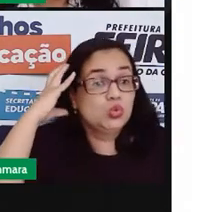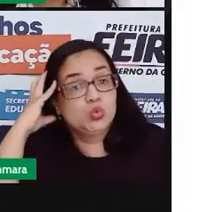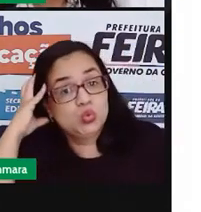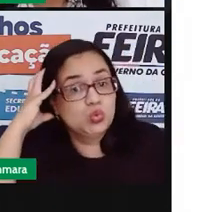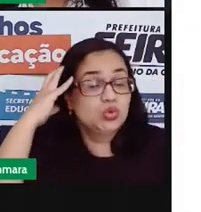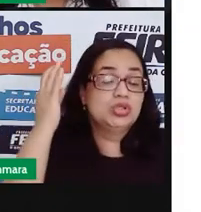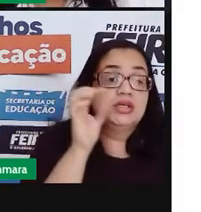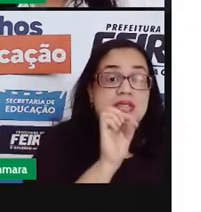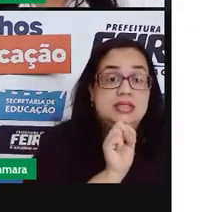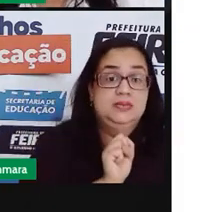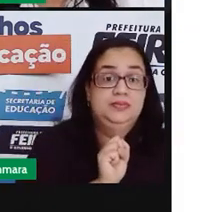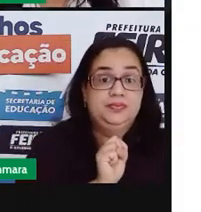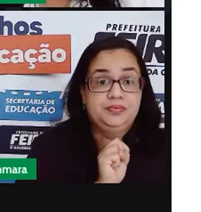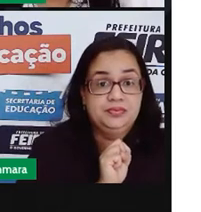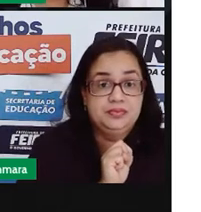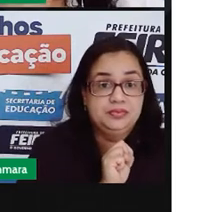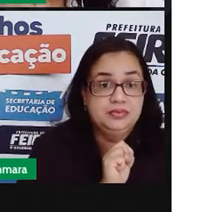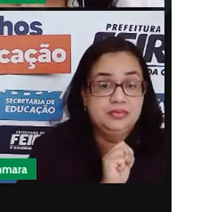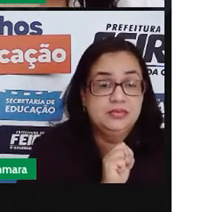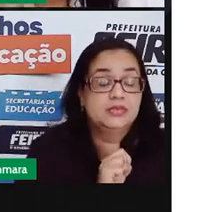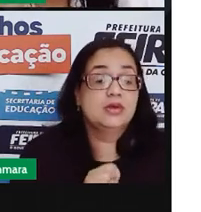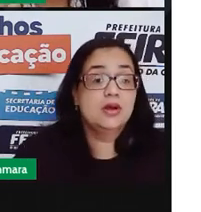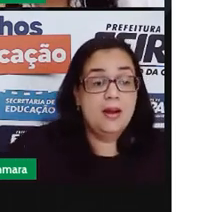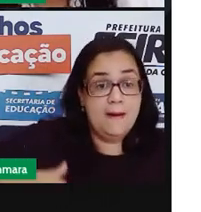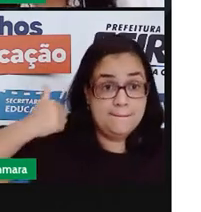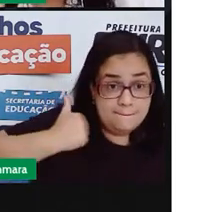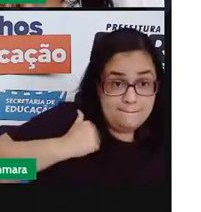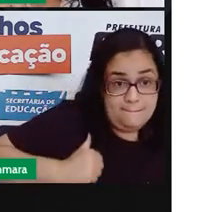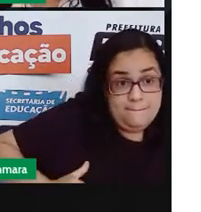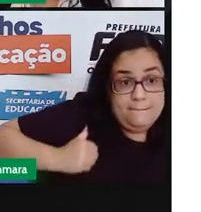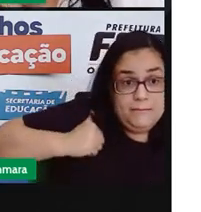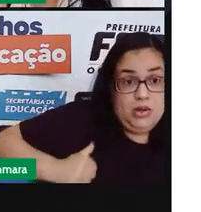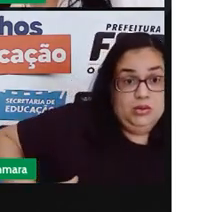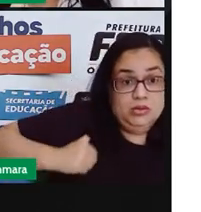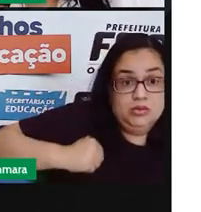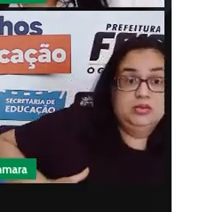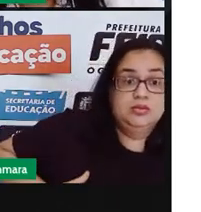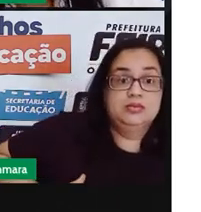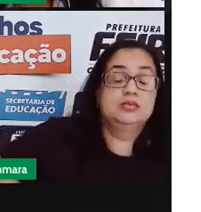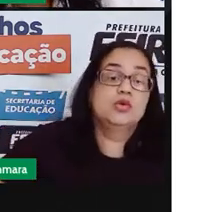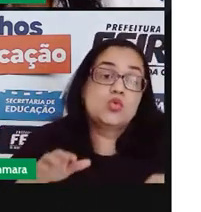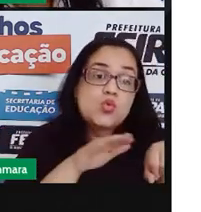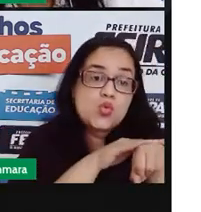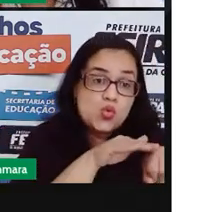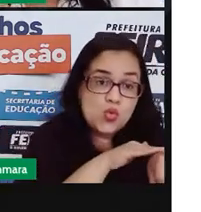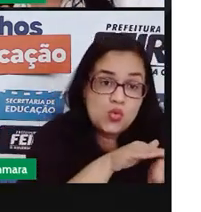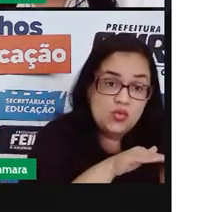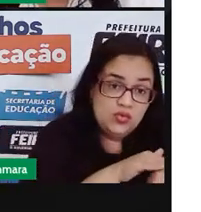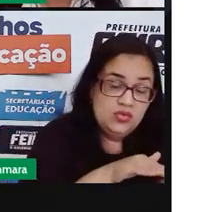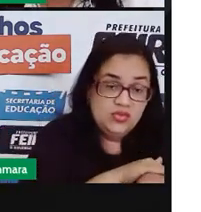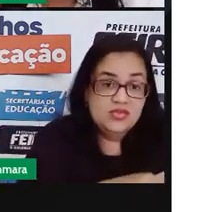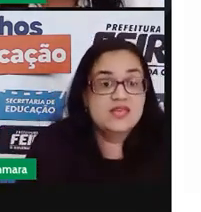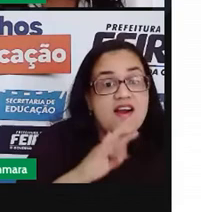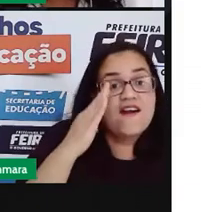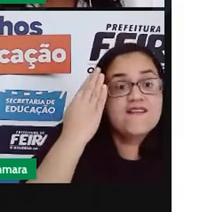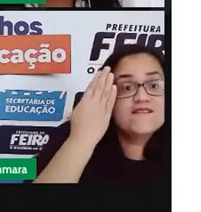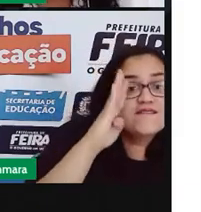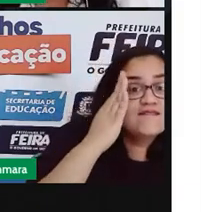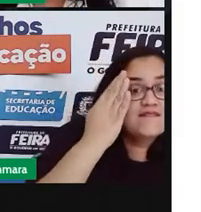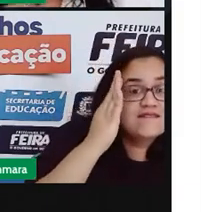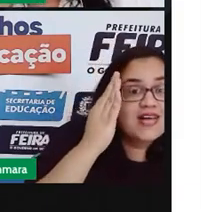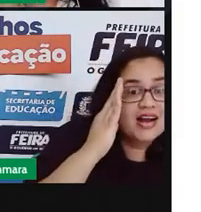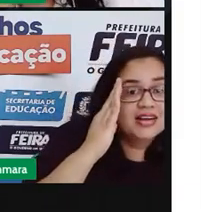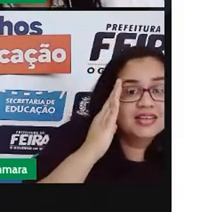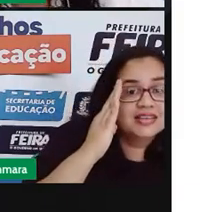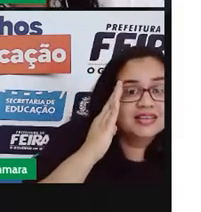ter som de S. bolsa, conversa, conversa, falsa,